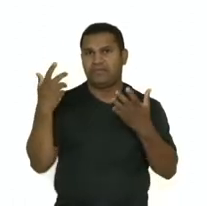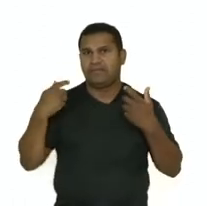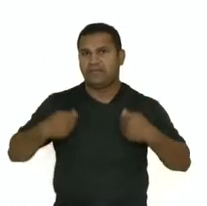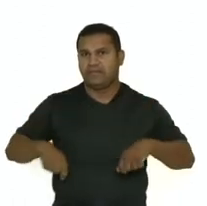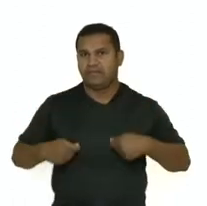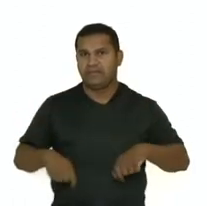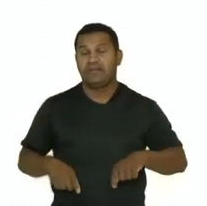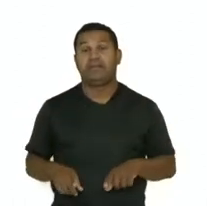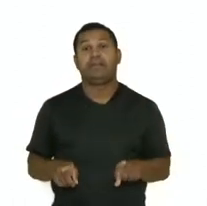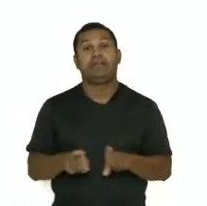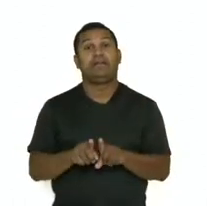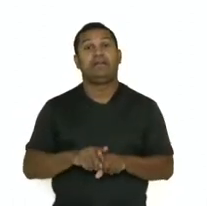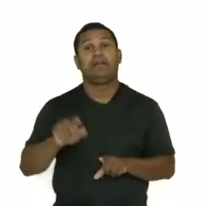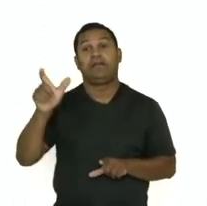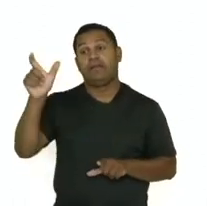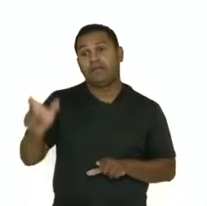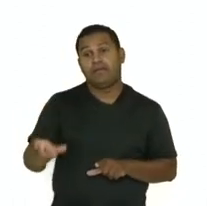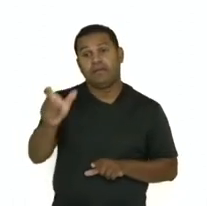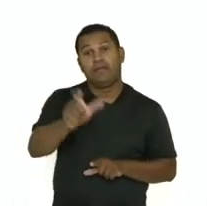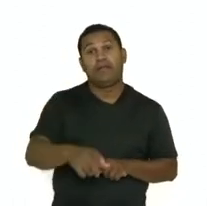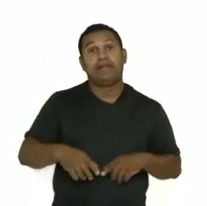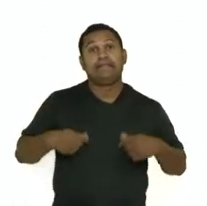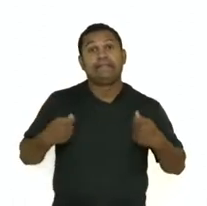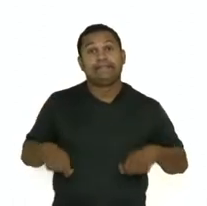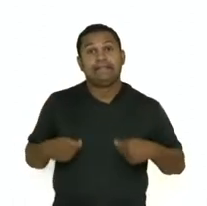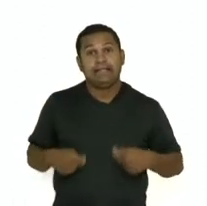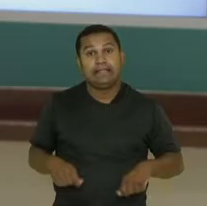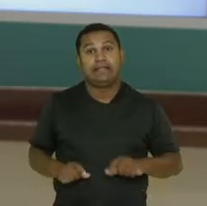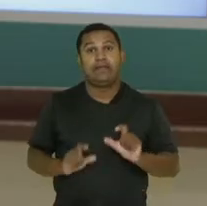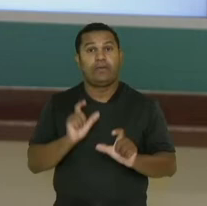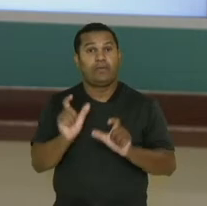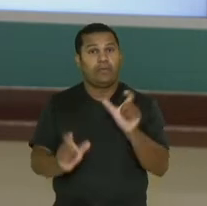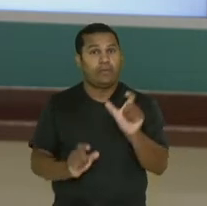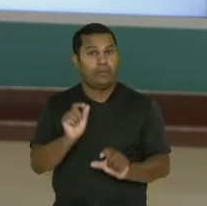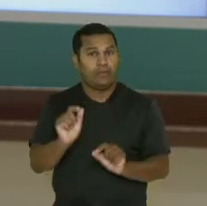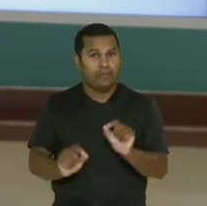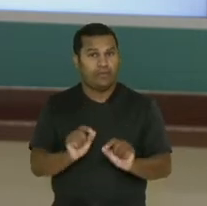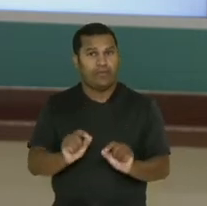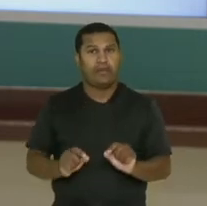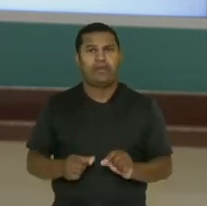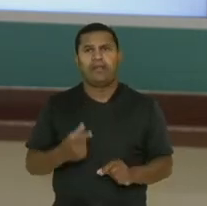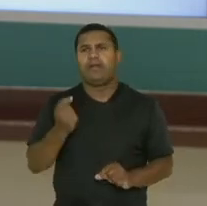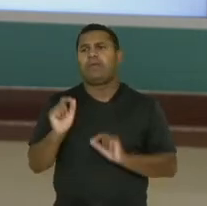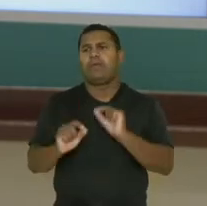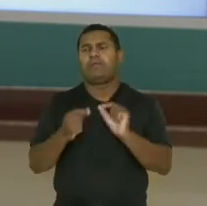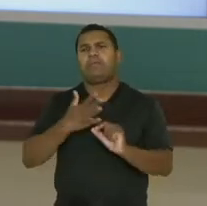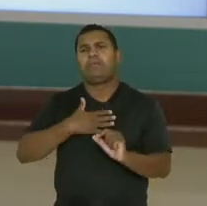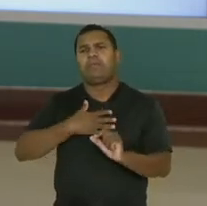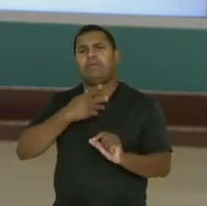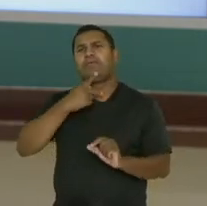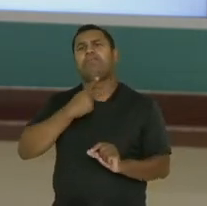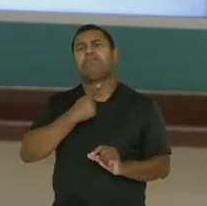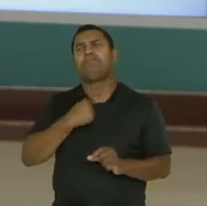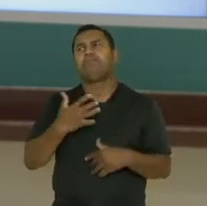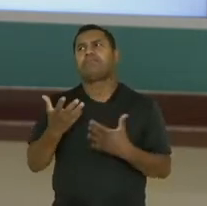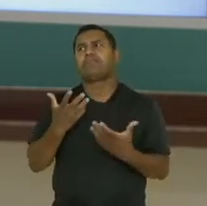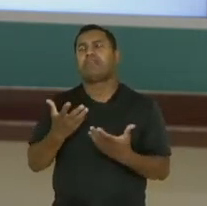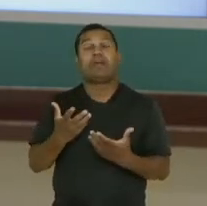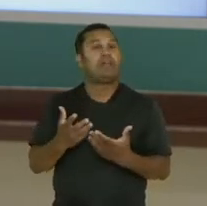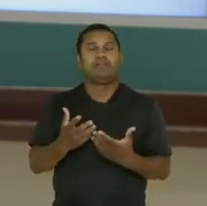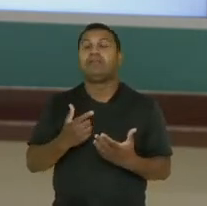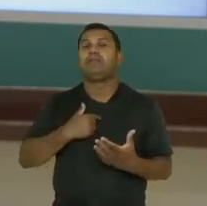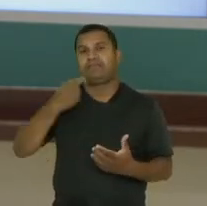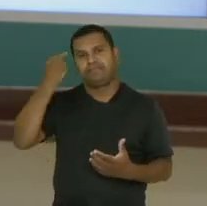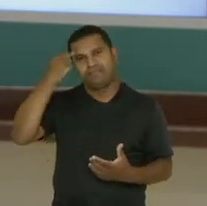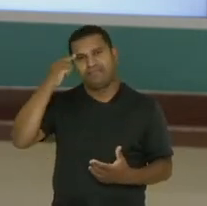e desejos deles, ok? Não tem que concentrar só no seu, no seu gosto, é do cliente. A concorrência,